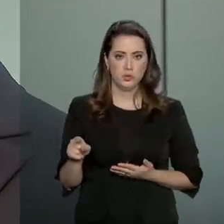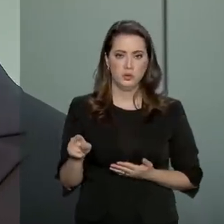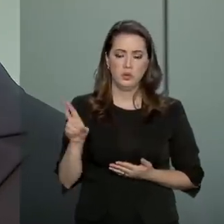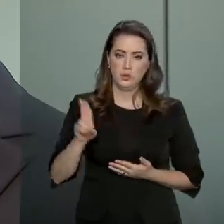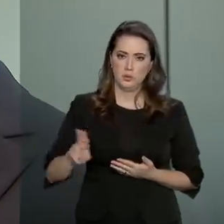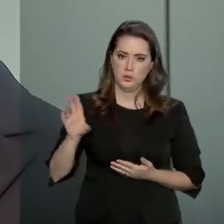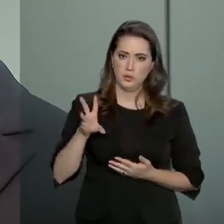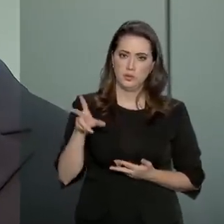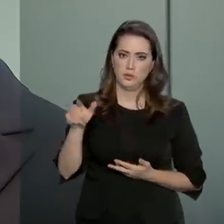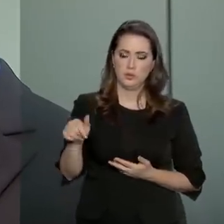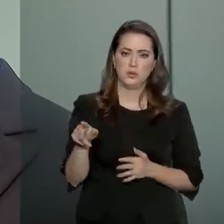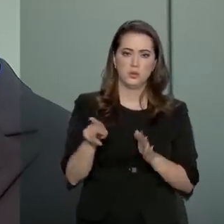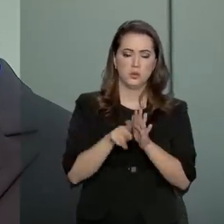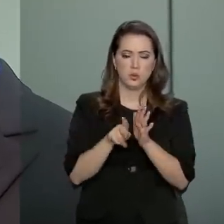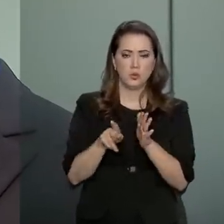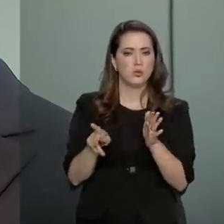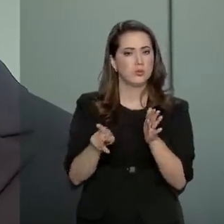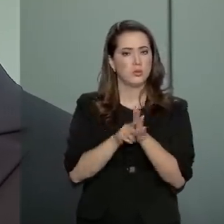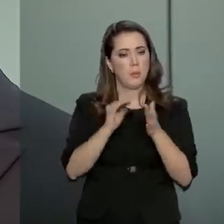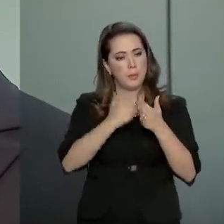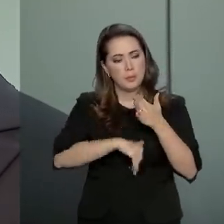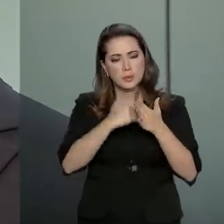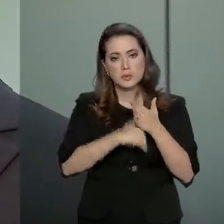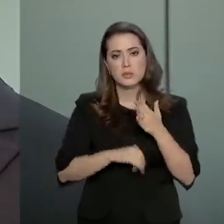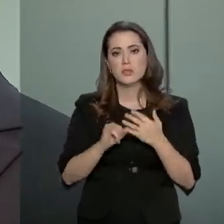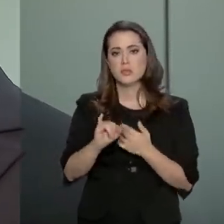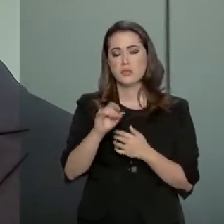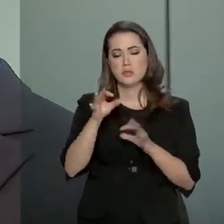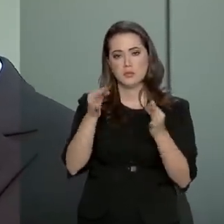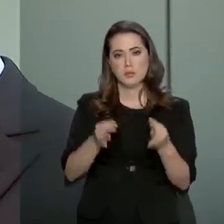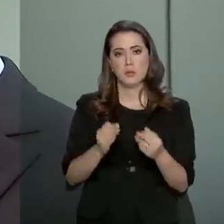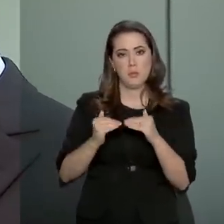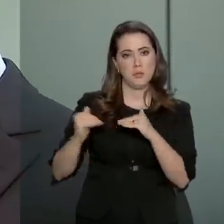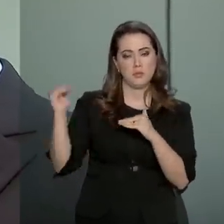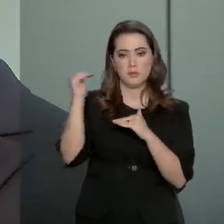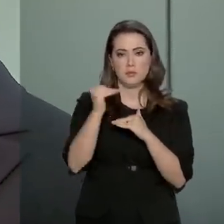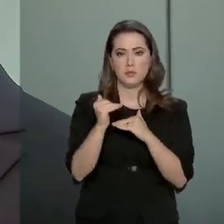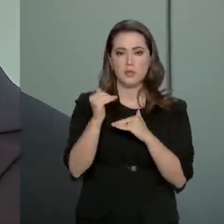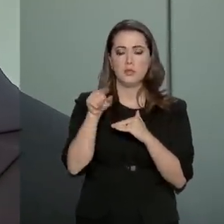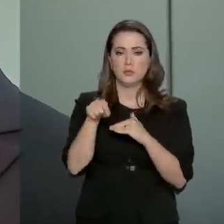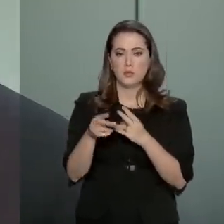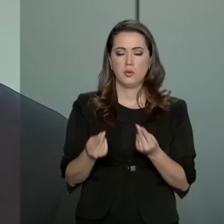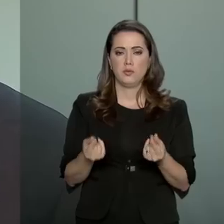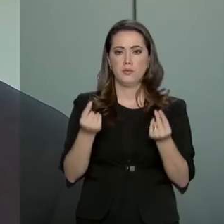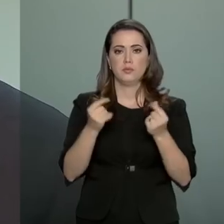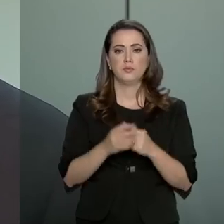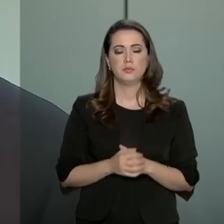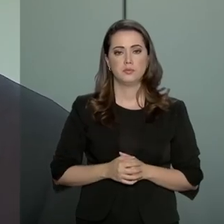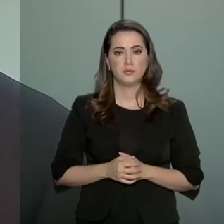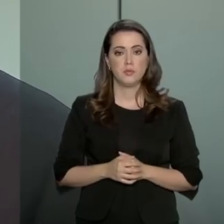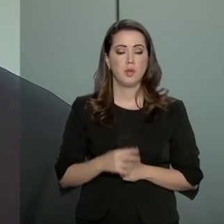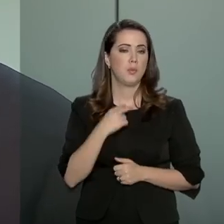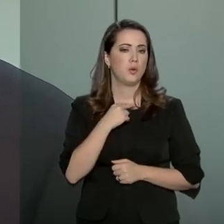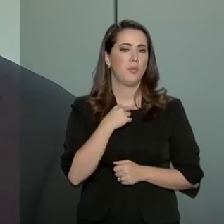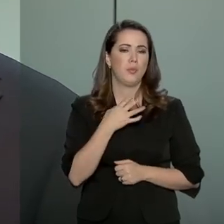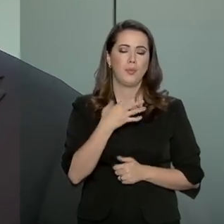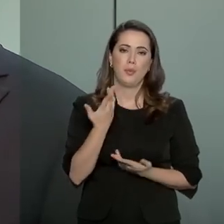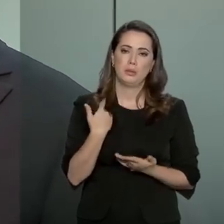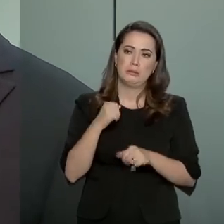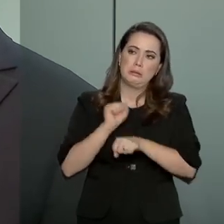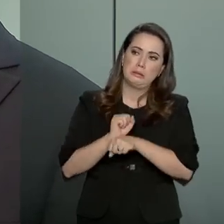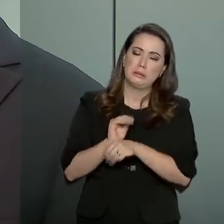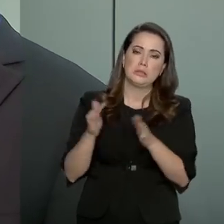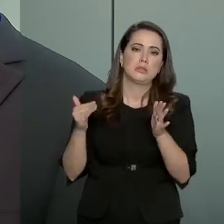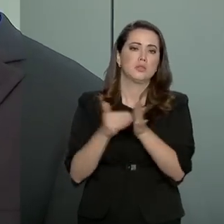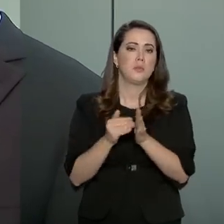utilizando todas as suas deduções que ele tem direito, se elas forem maiores do que este valor. Também não pode deixar para a última hora,